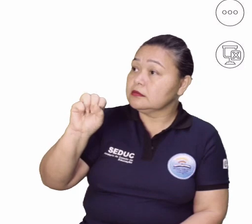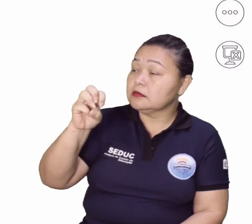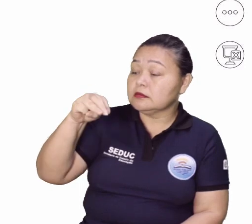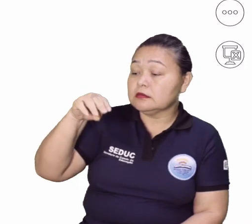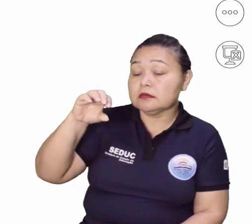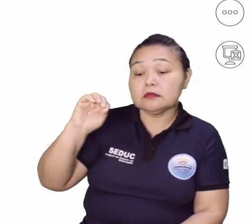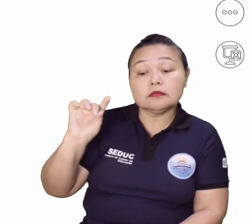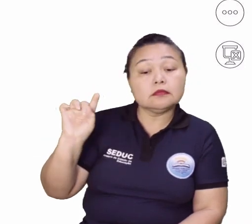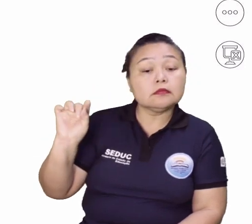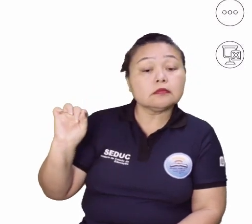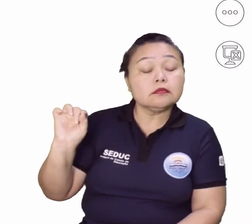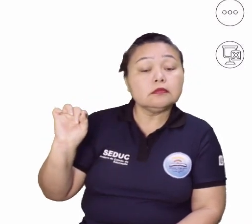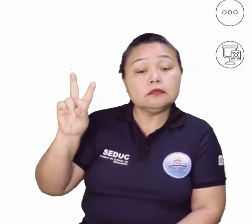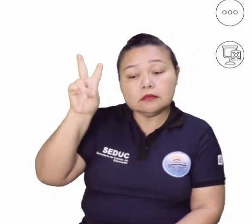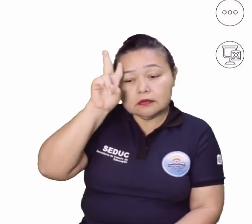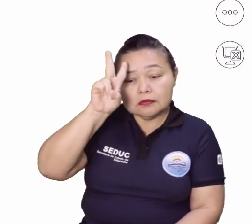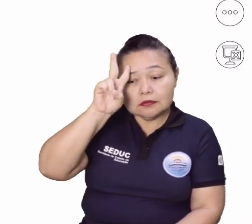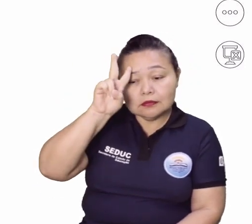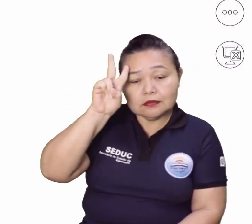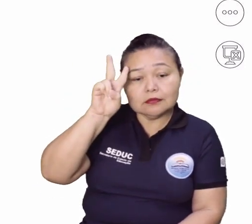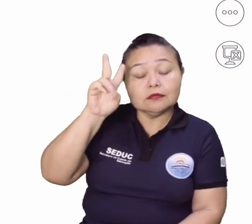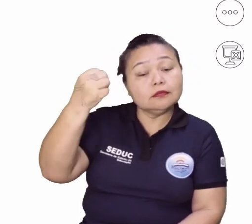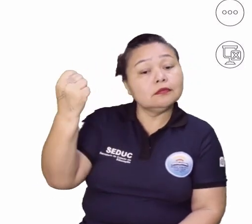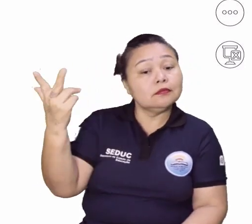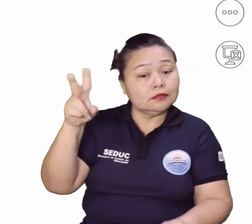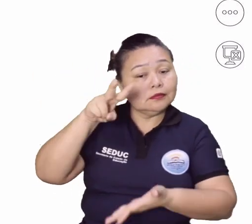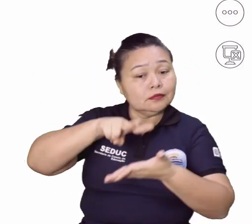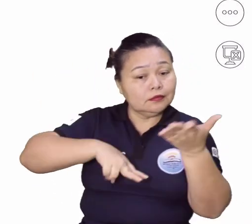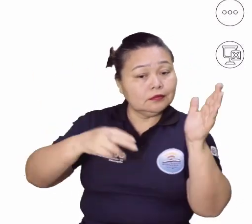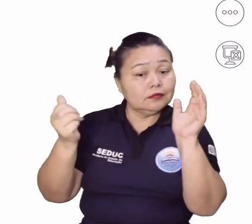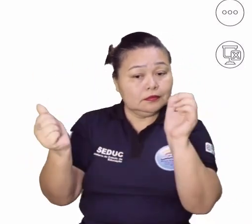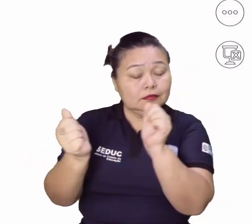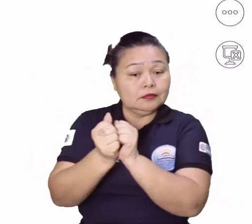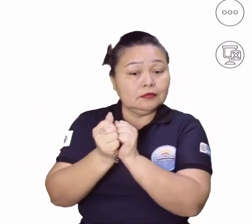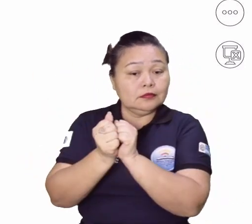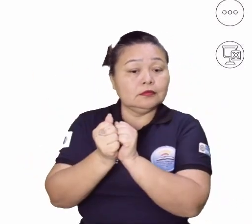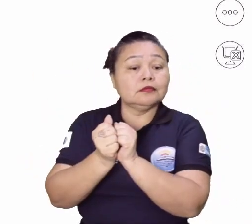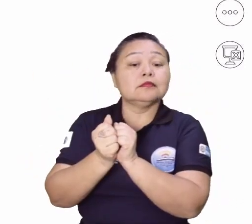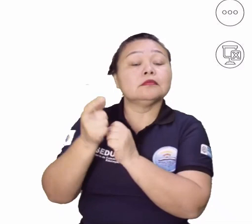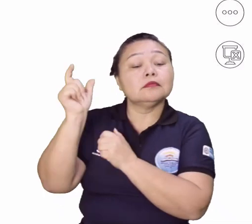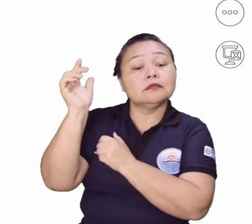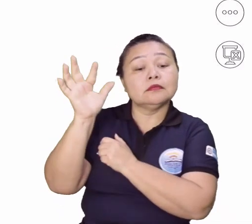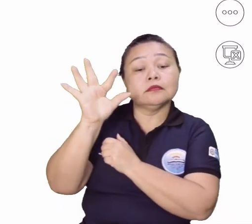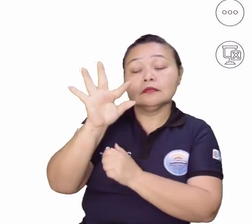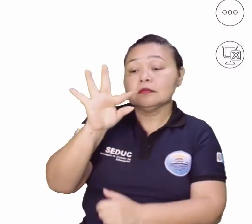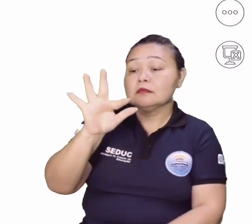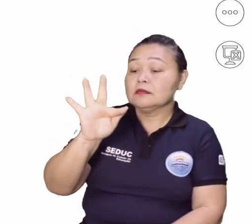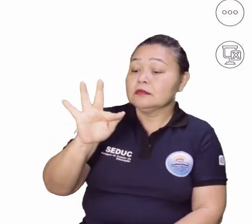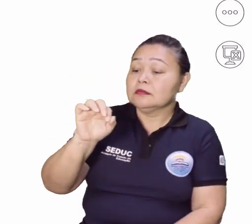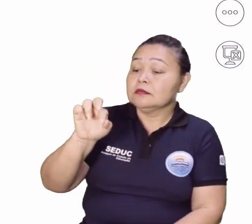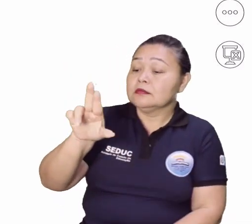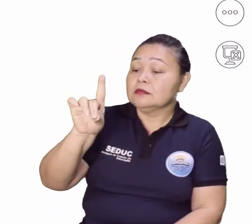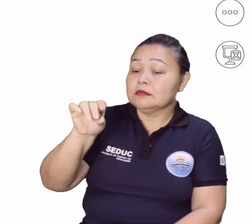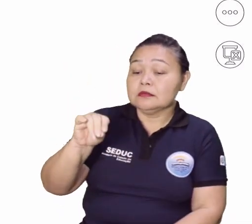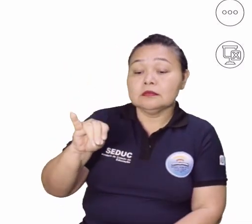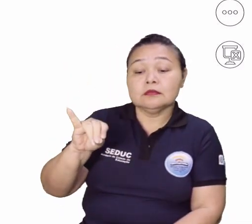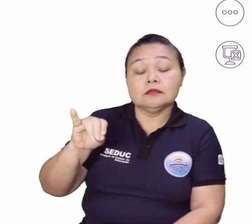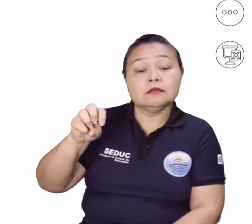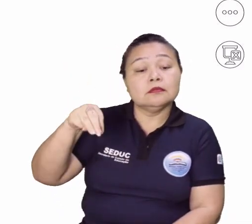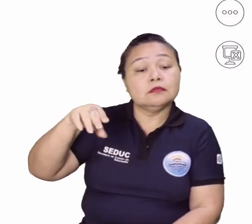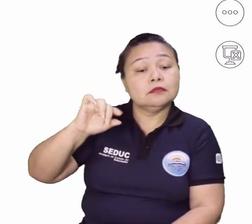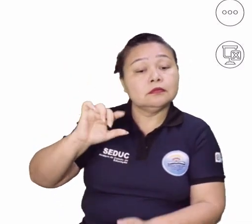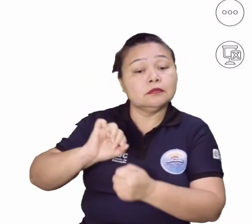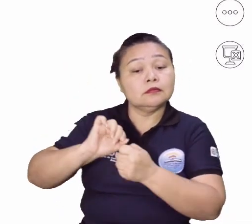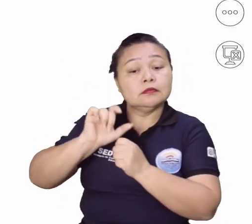o fordismo? Então, vamos ler aqui juntos, vamos lá. O fordismo é um termo que se generalizou, a partir da